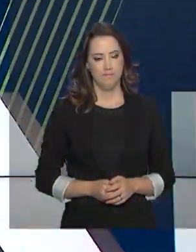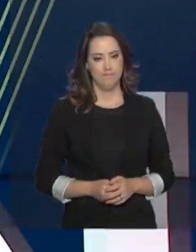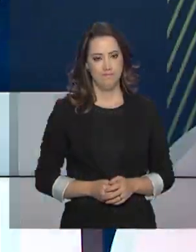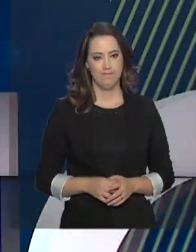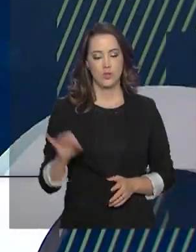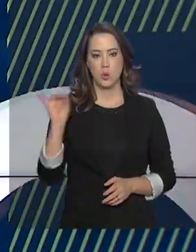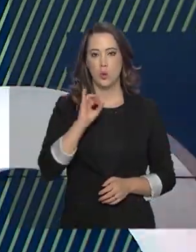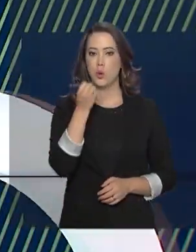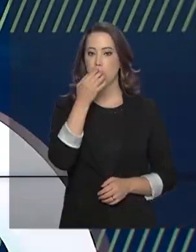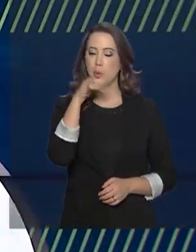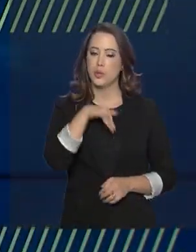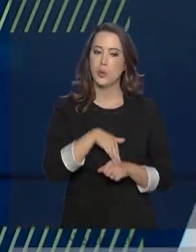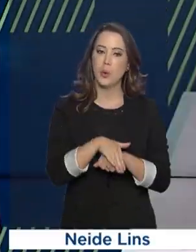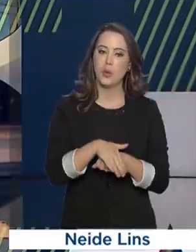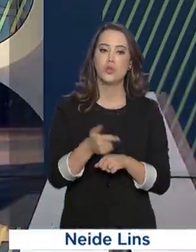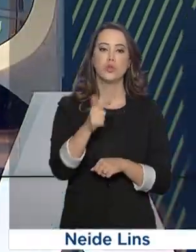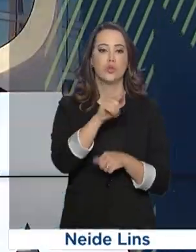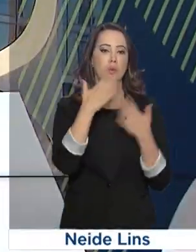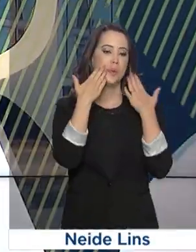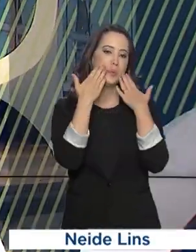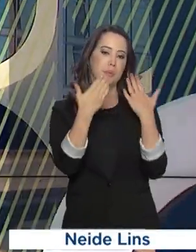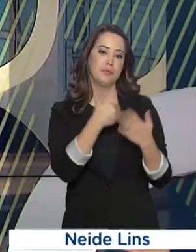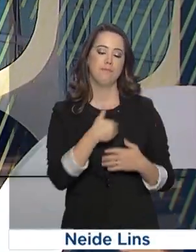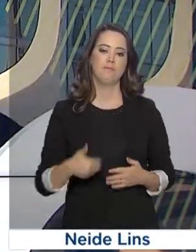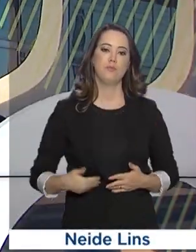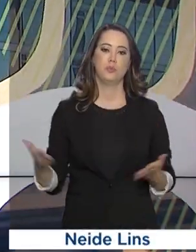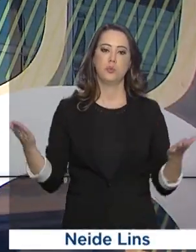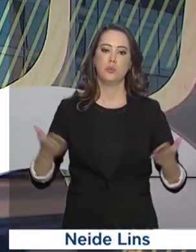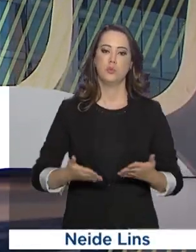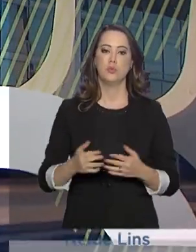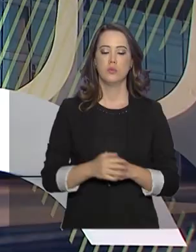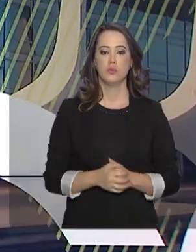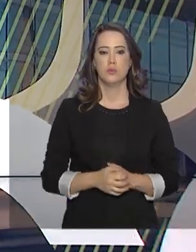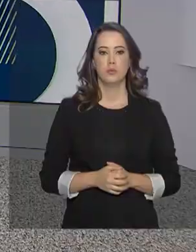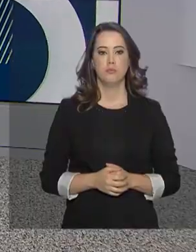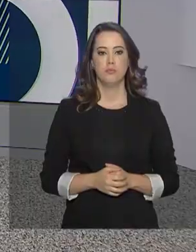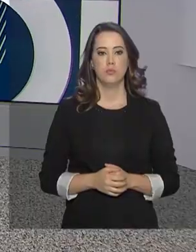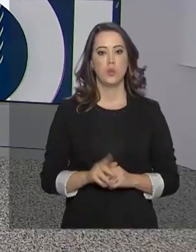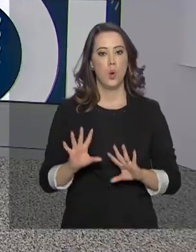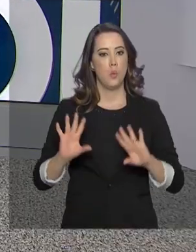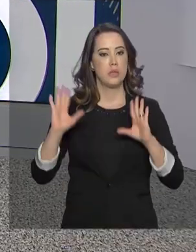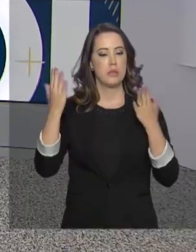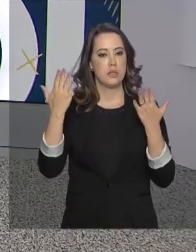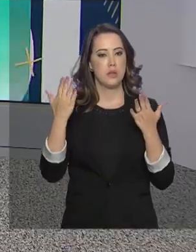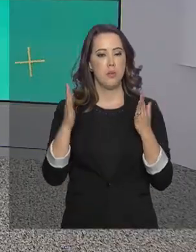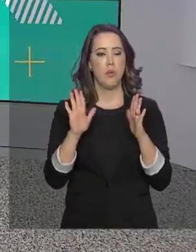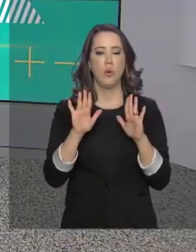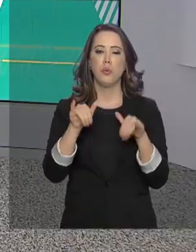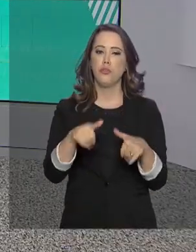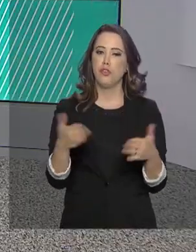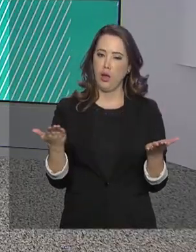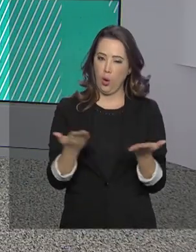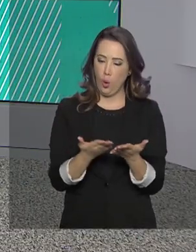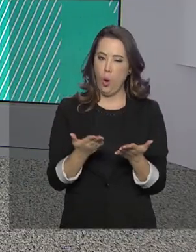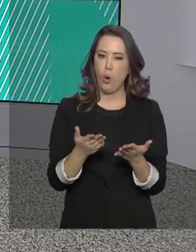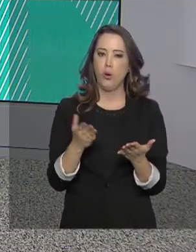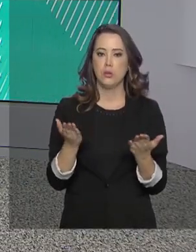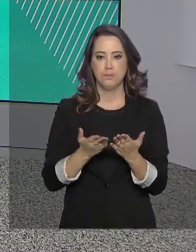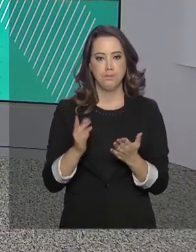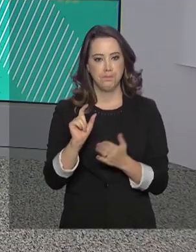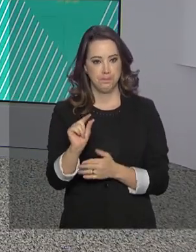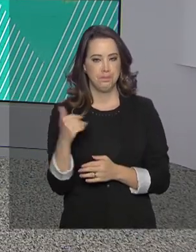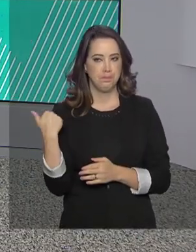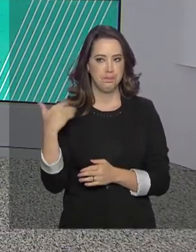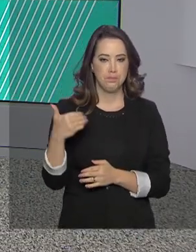Olá, boa noite. Já estamos de volta com mais uma edição do Governo Agora. Uma cerimônia que acabou agora há pouco marcou os